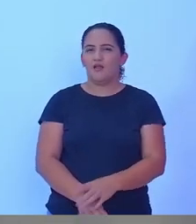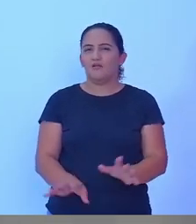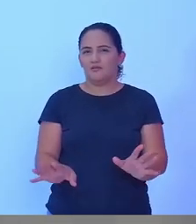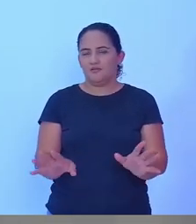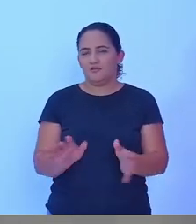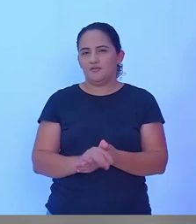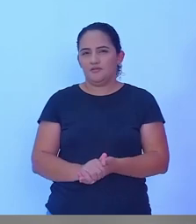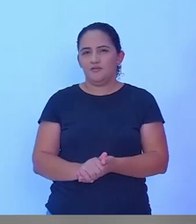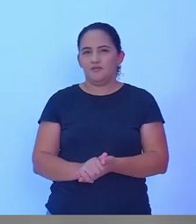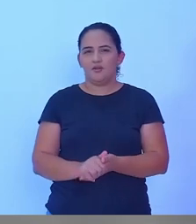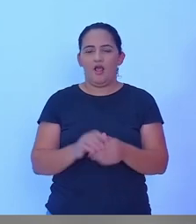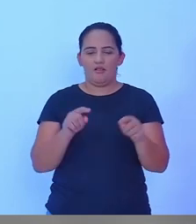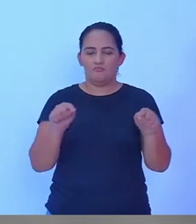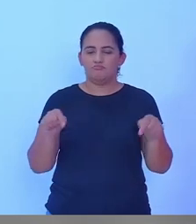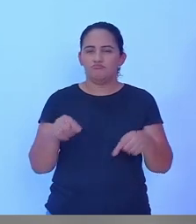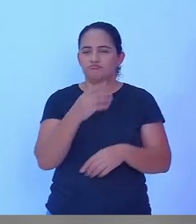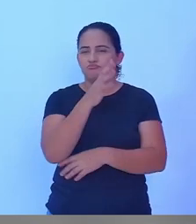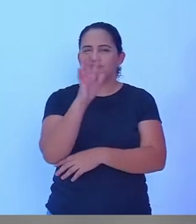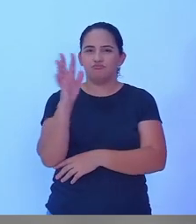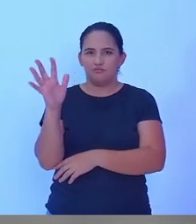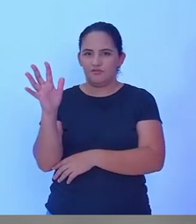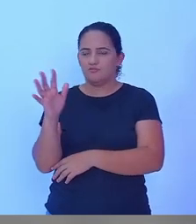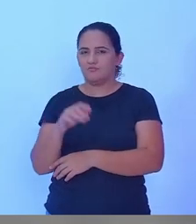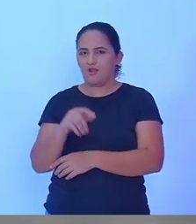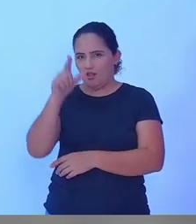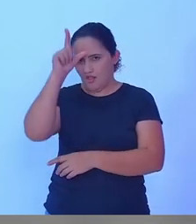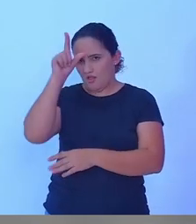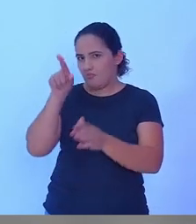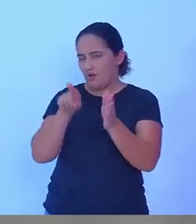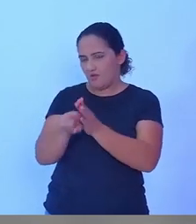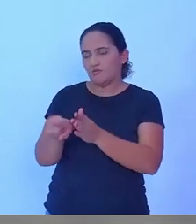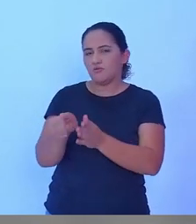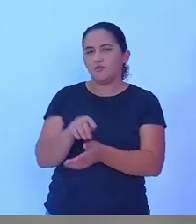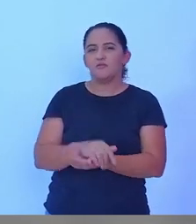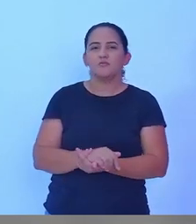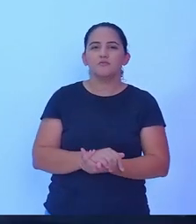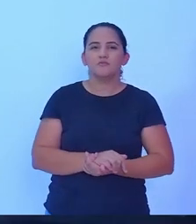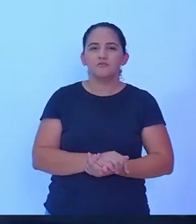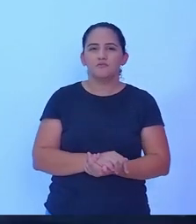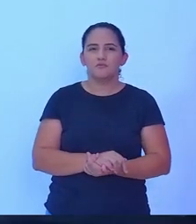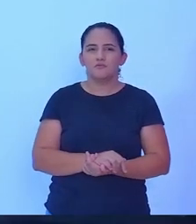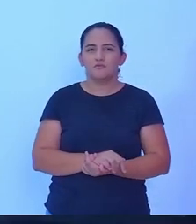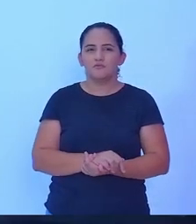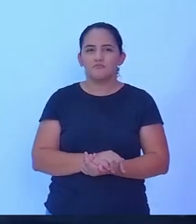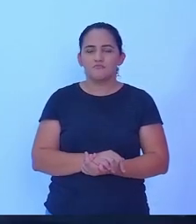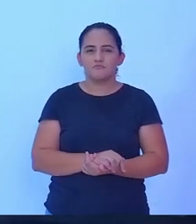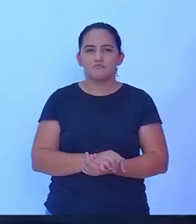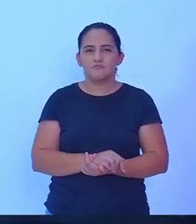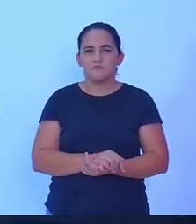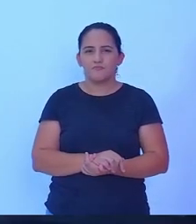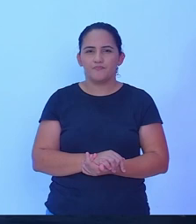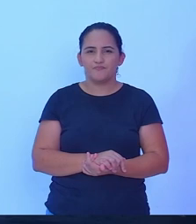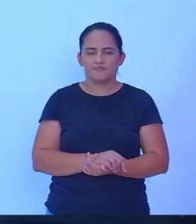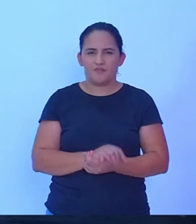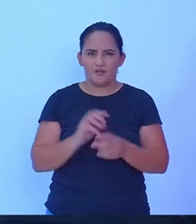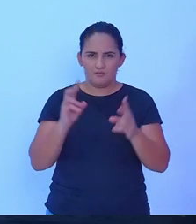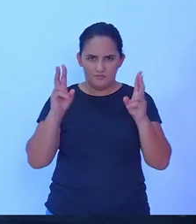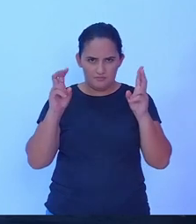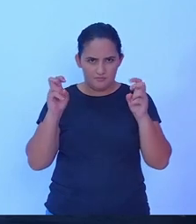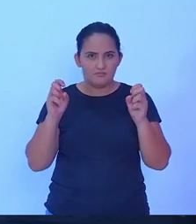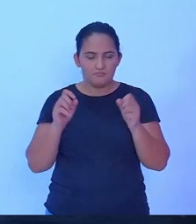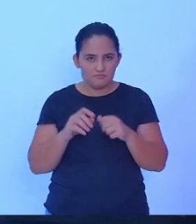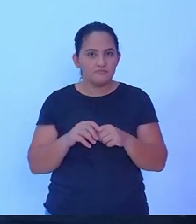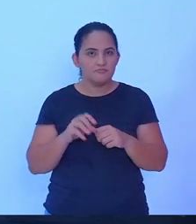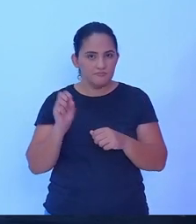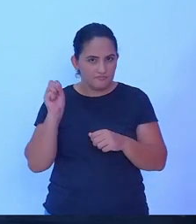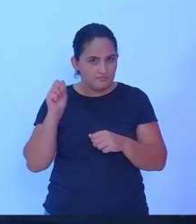pedido do Lucindo Sotelli agora é um tema que nos preocupa